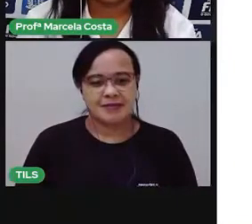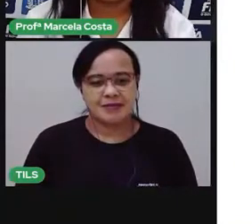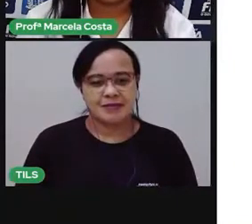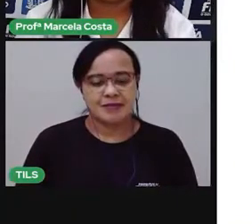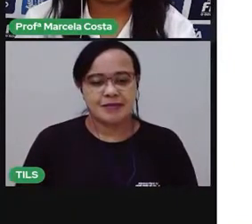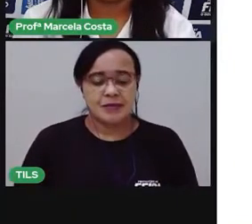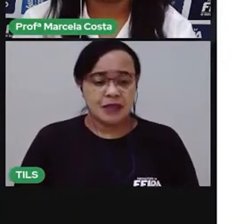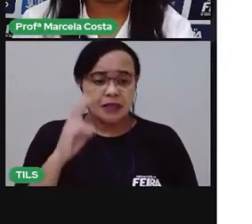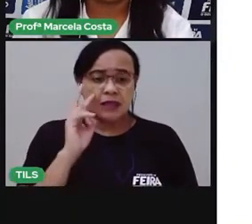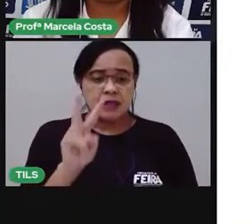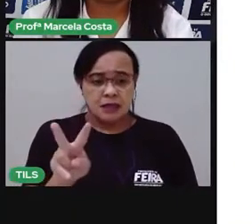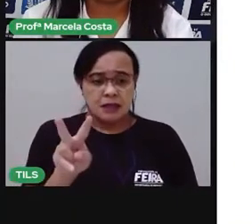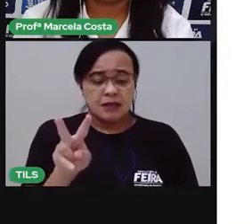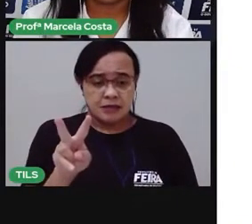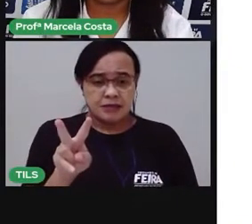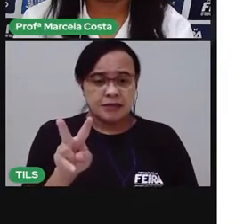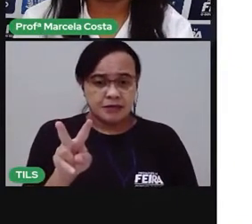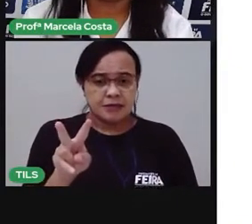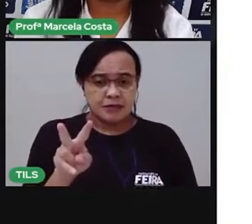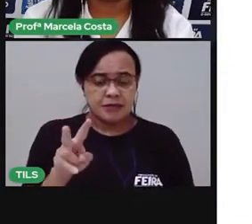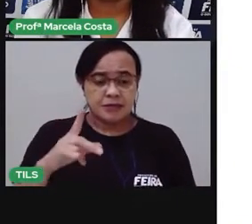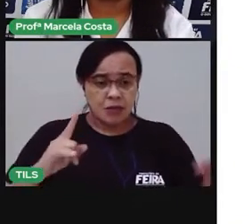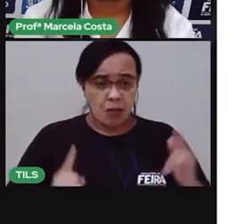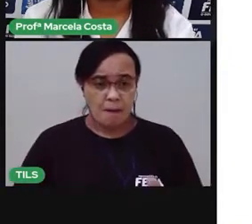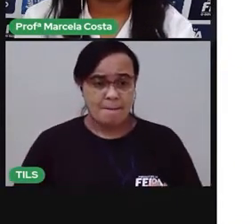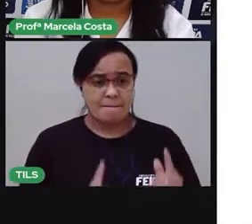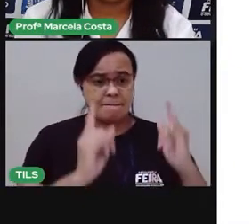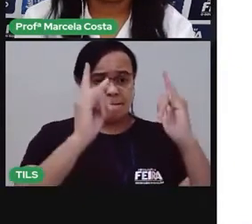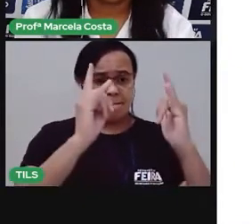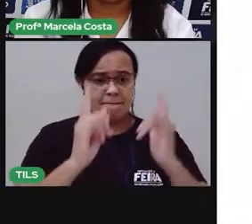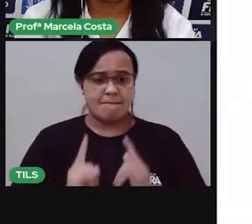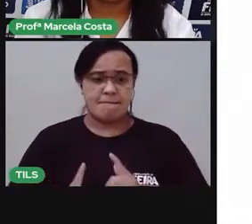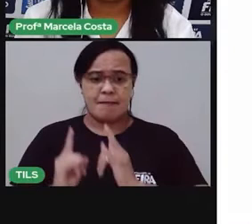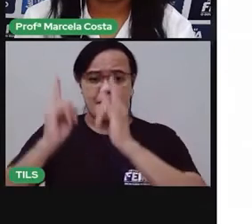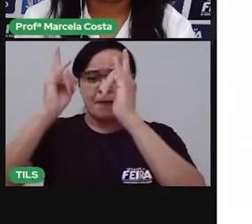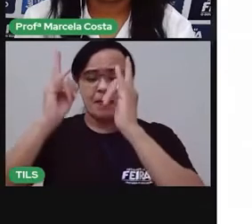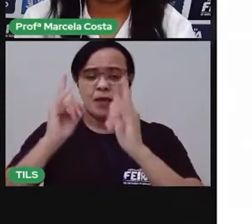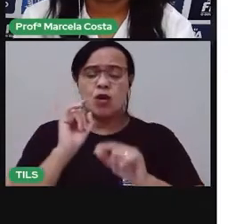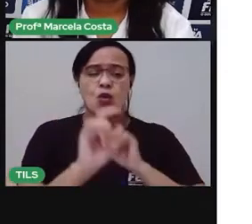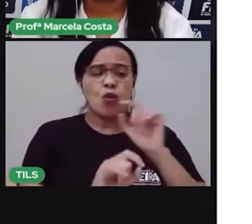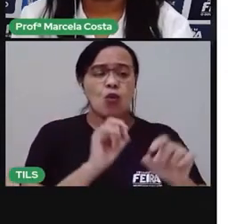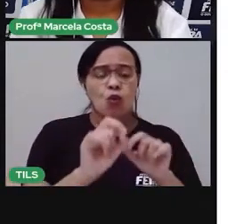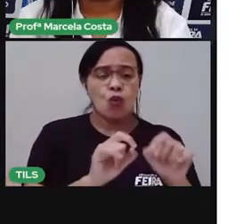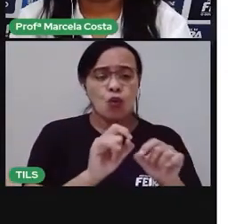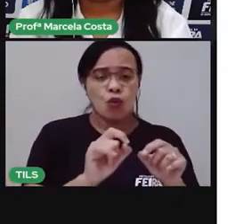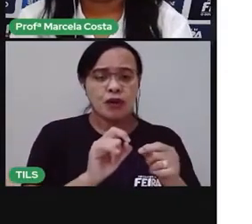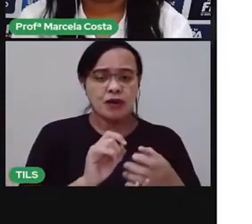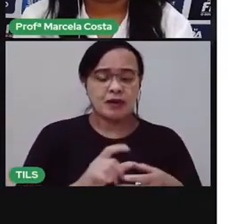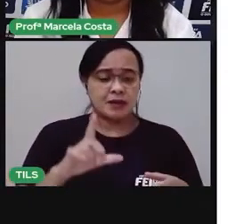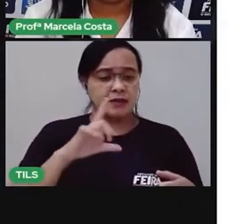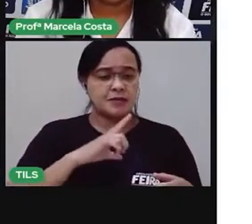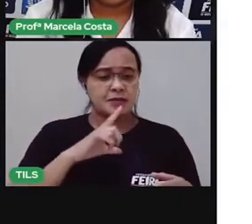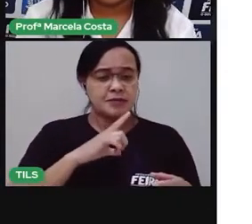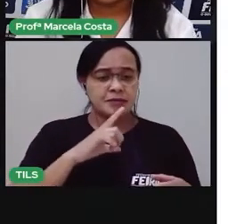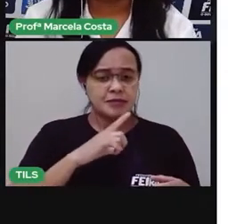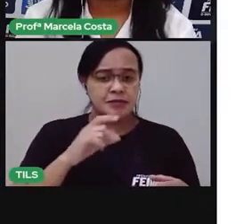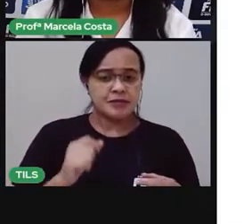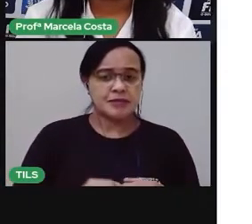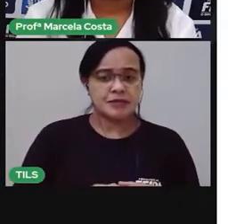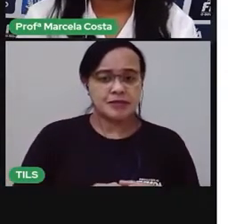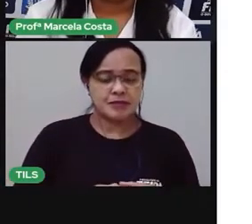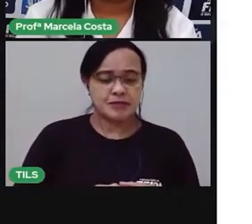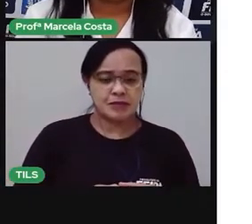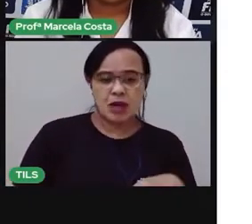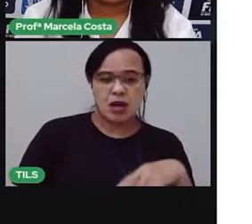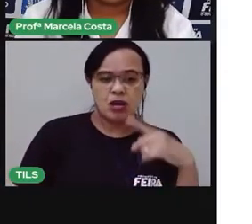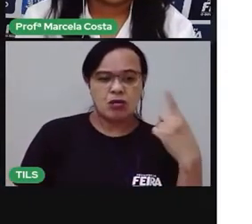Observe que em prédios, geralmente, tem de quatro